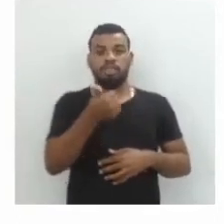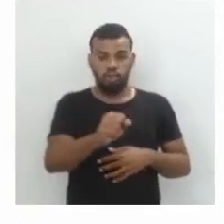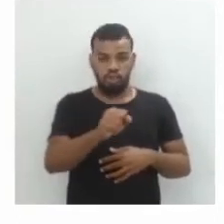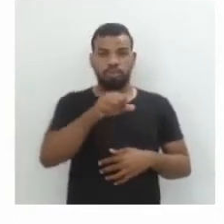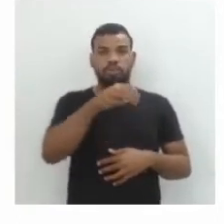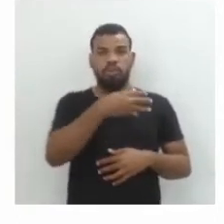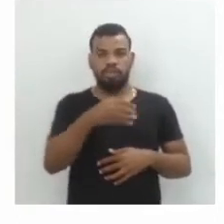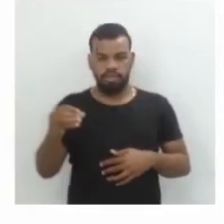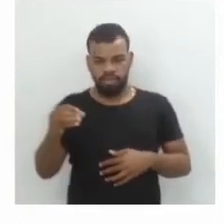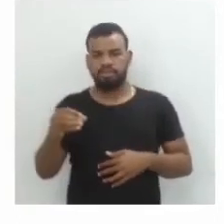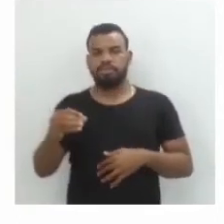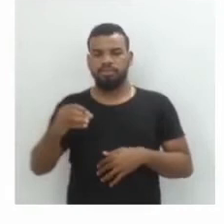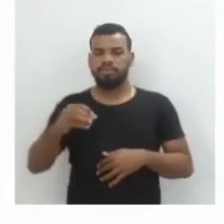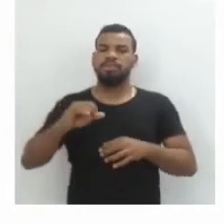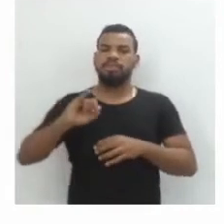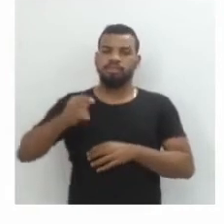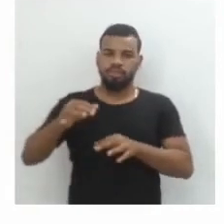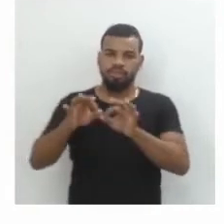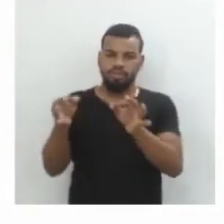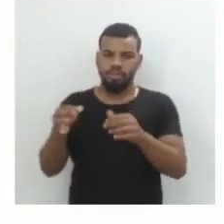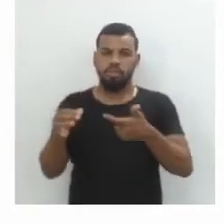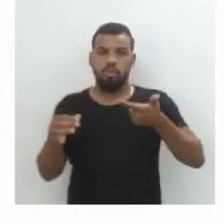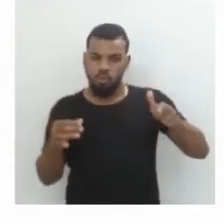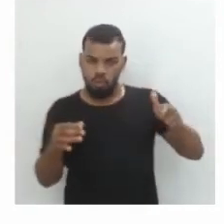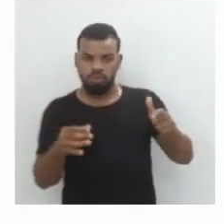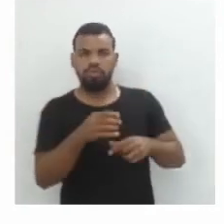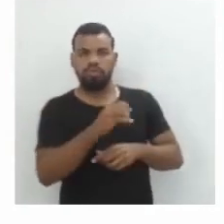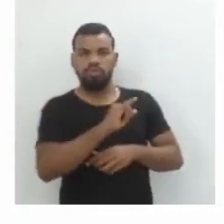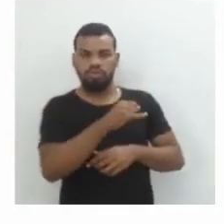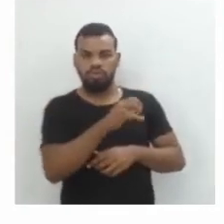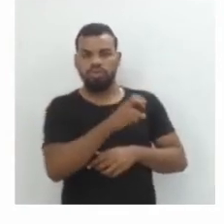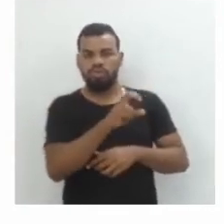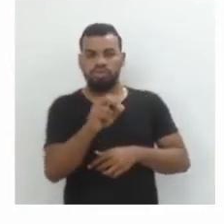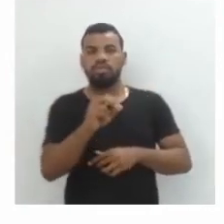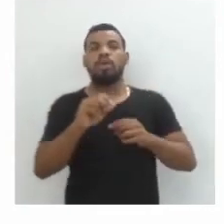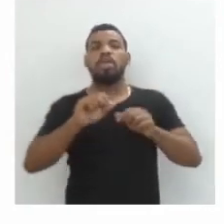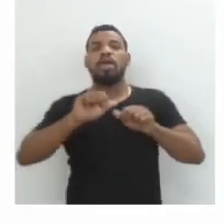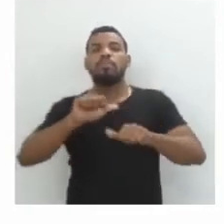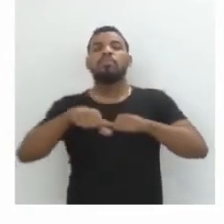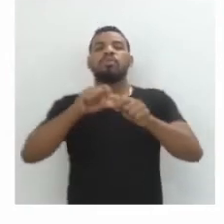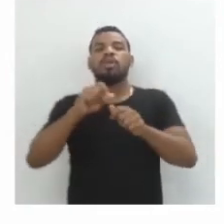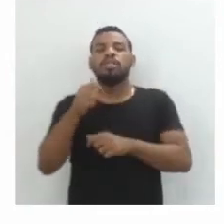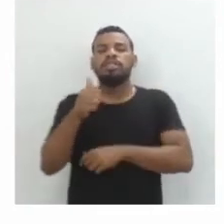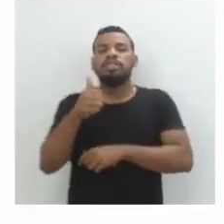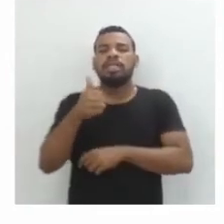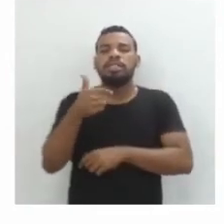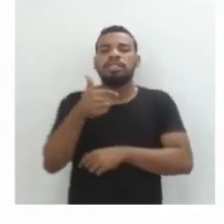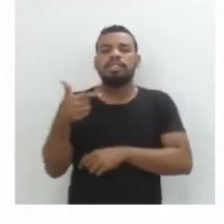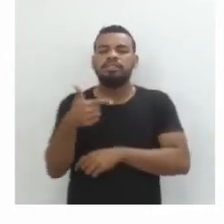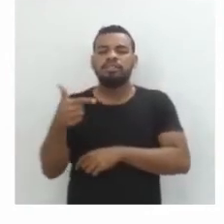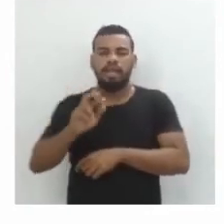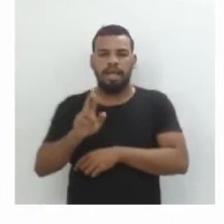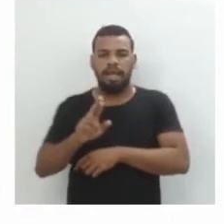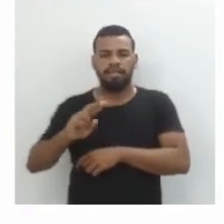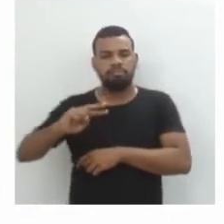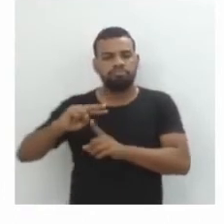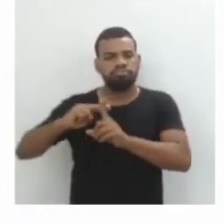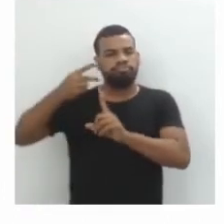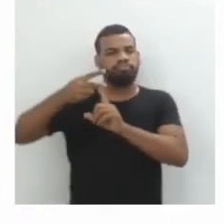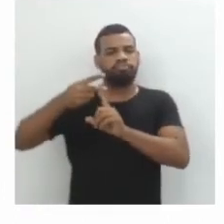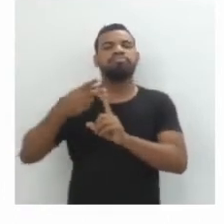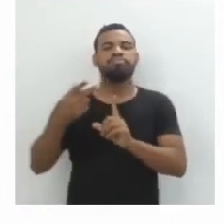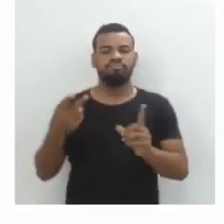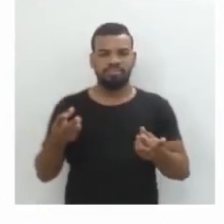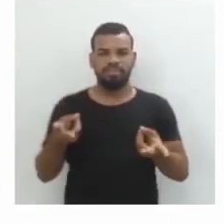compostos, que foi R$18.522,00, foi de R$122,00. Então a gente percebe essa diferença, esse